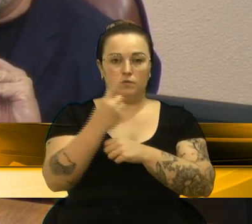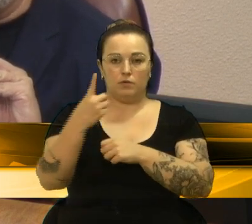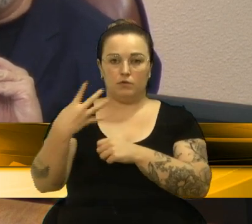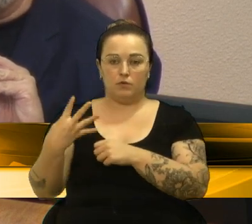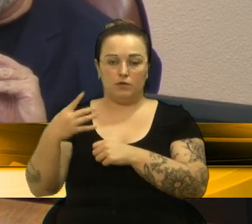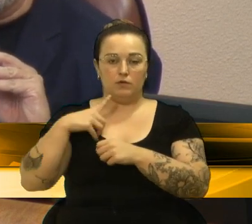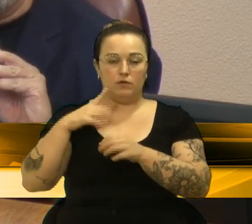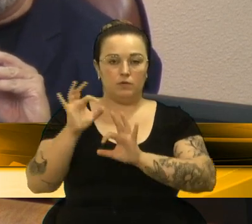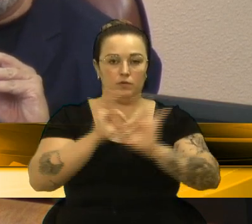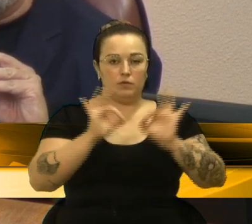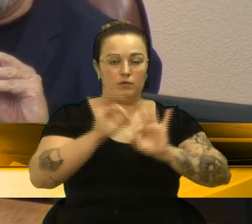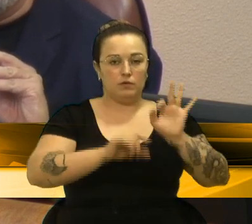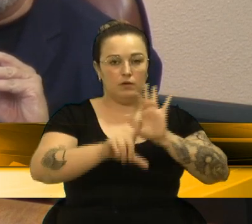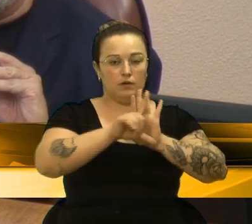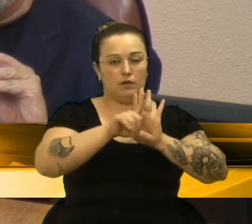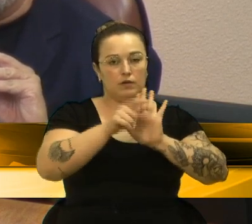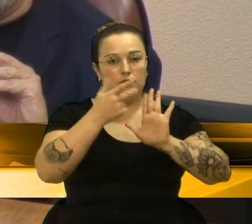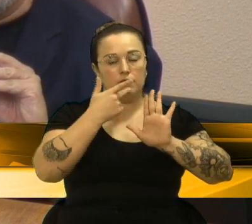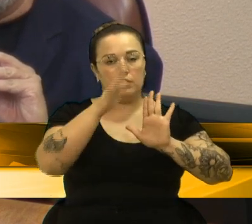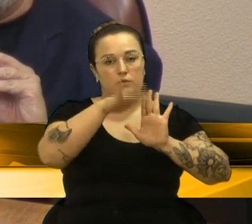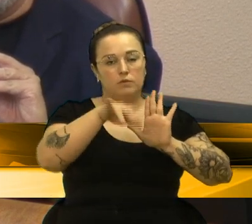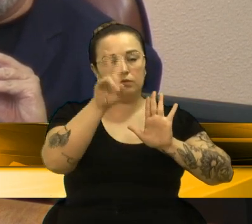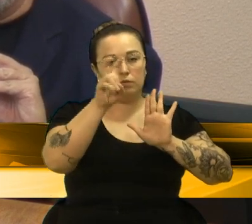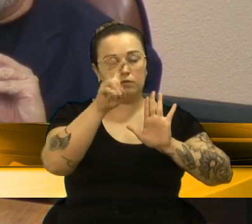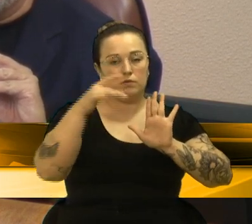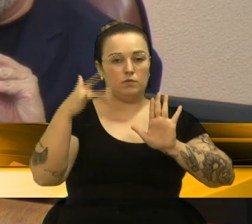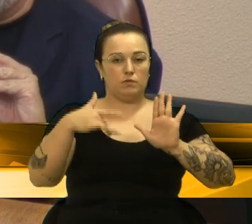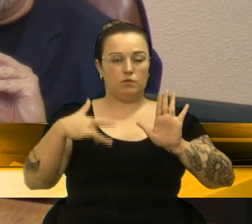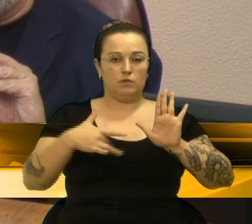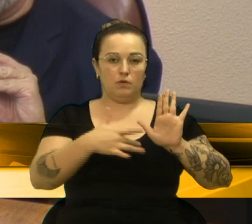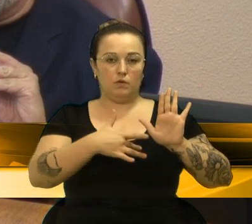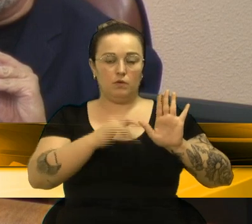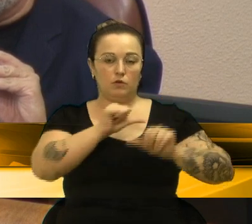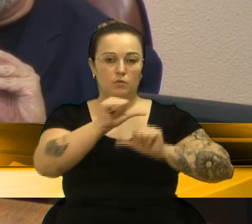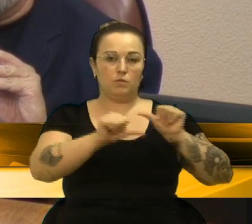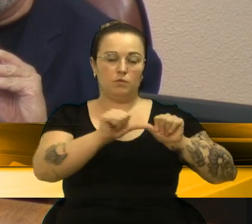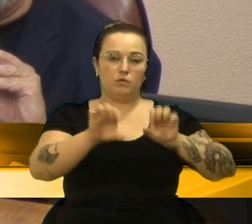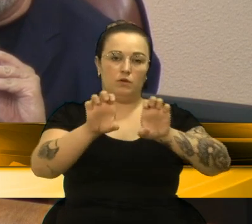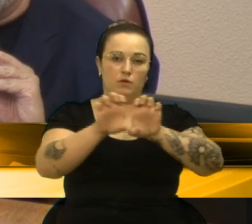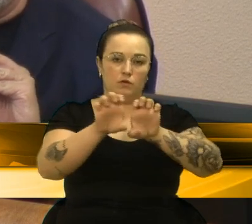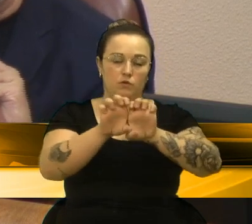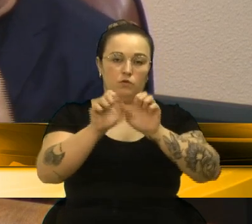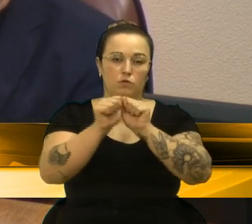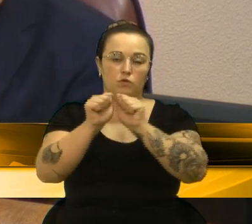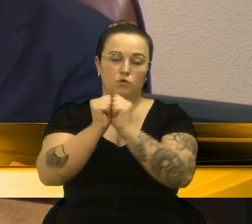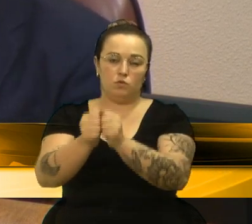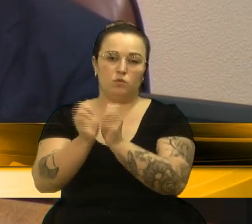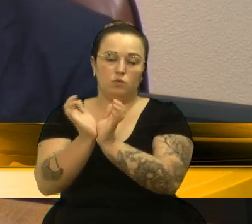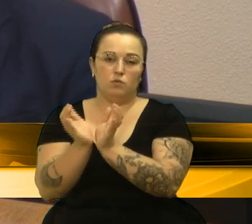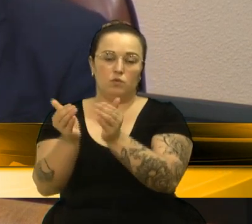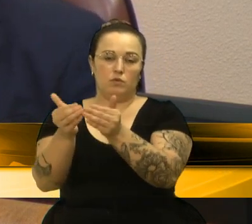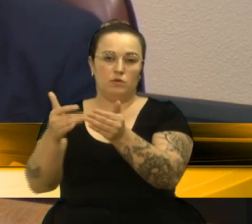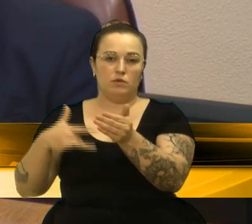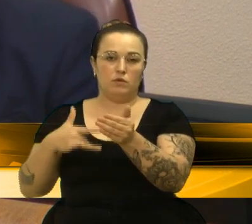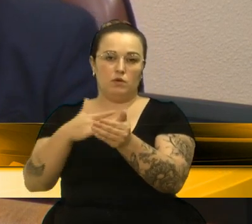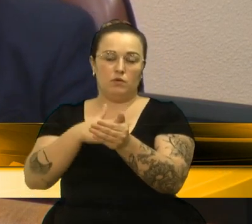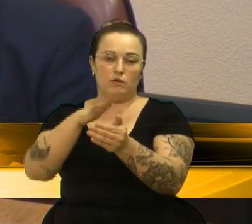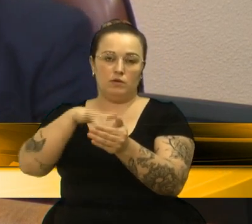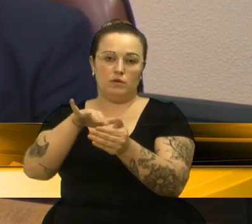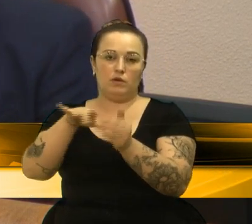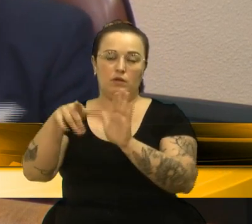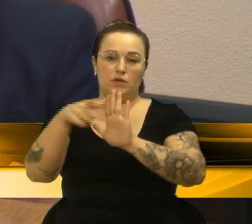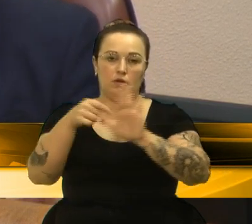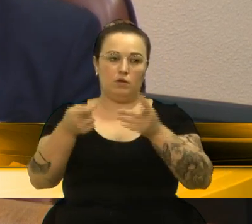legislação que dispõe sobre a Conferência Municipal da Saúde e a estrutura e o funcionamento do Conselho Municipal de Saúde e das outras providências, na sessão 3 das